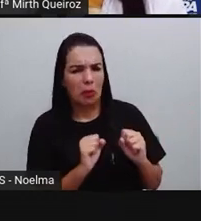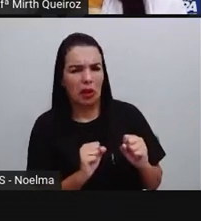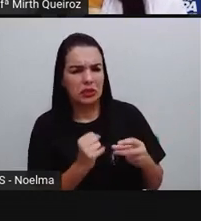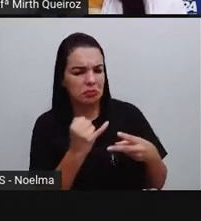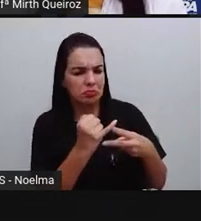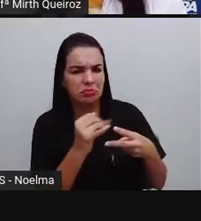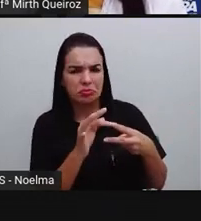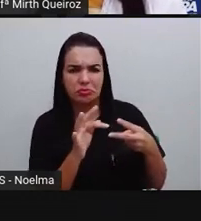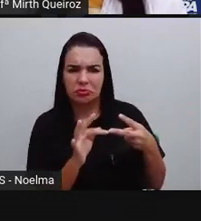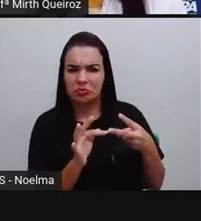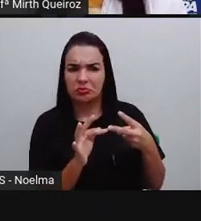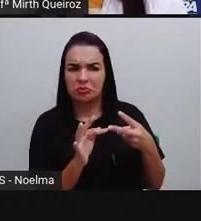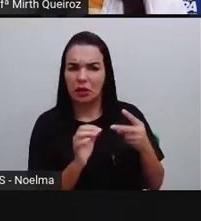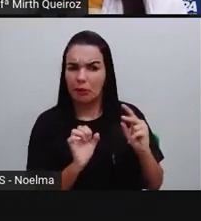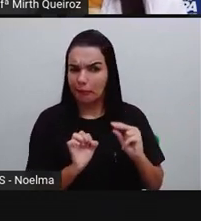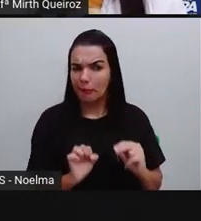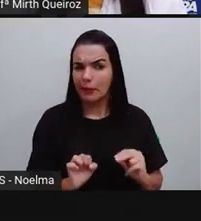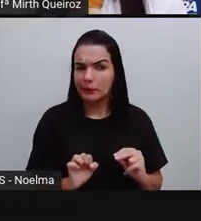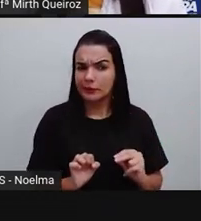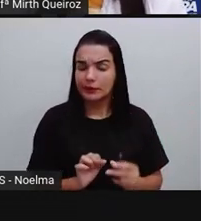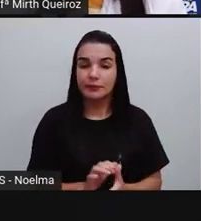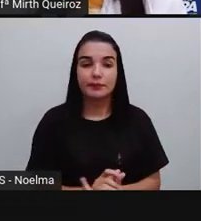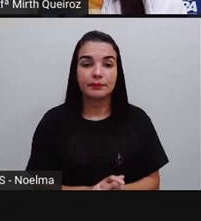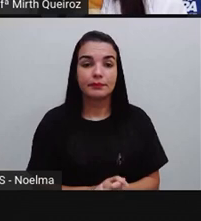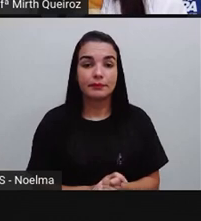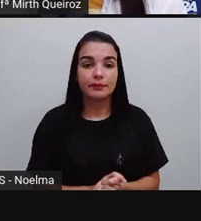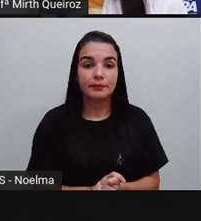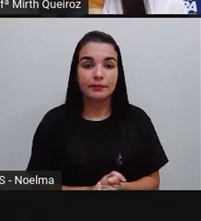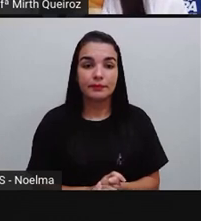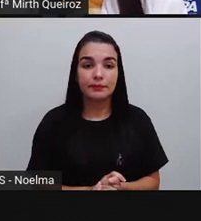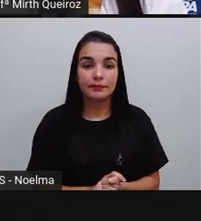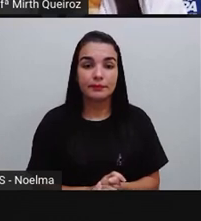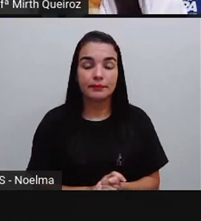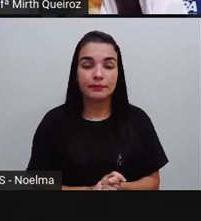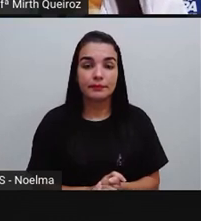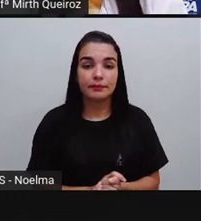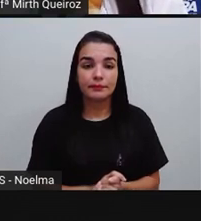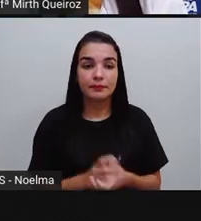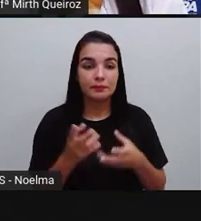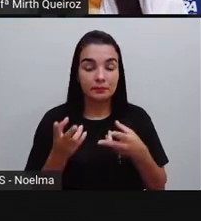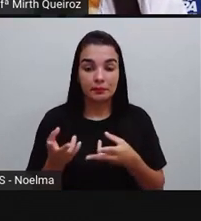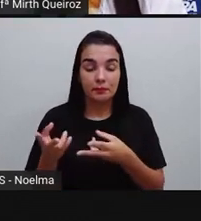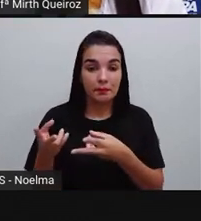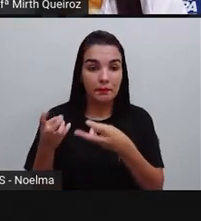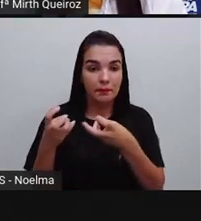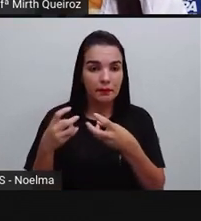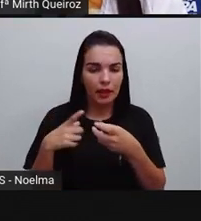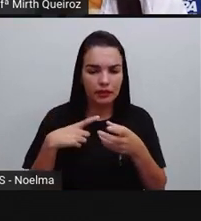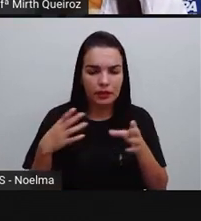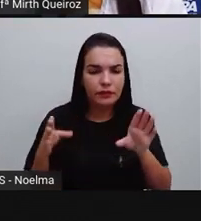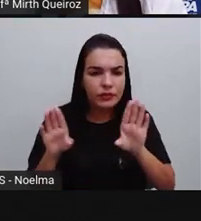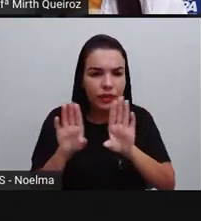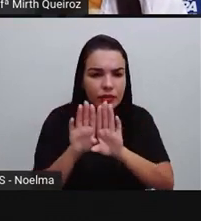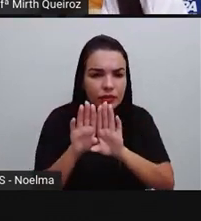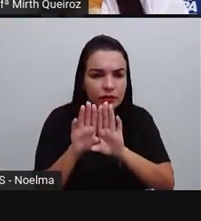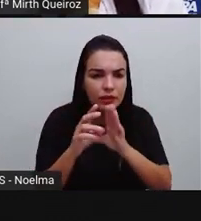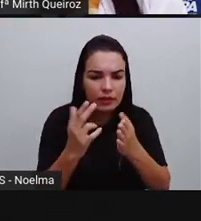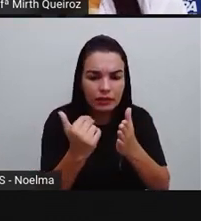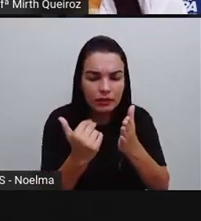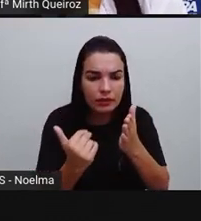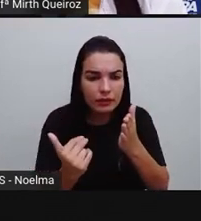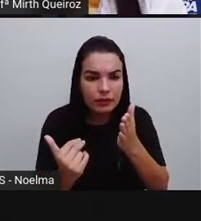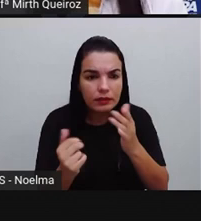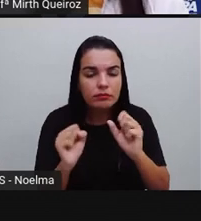ser considerada aí um polígono? Observe só, ela é fechada? É